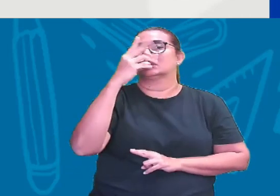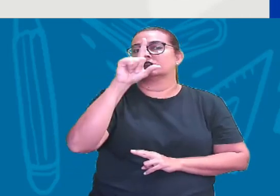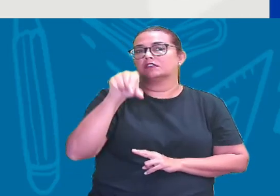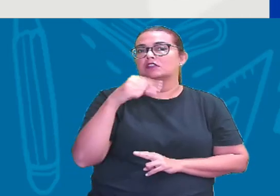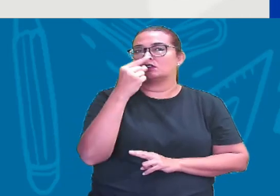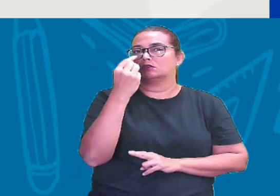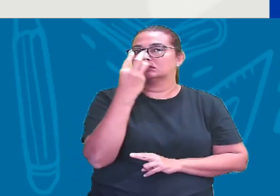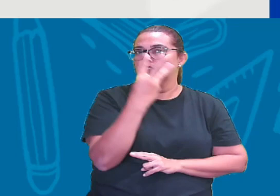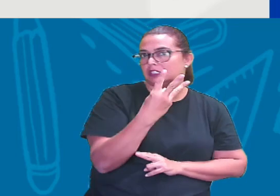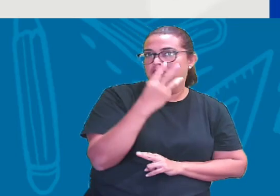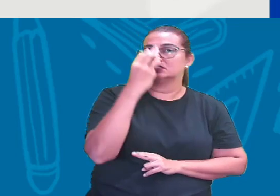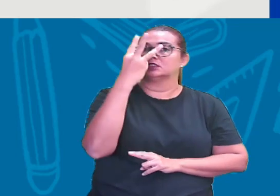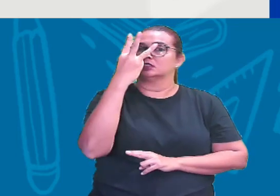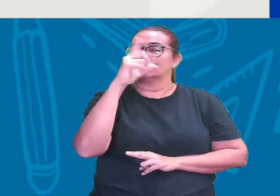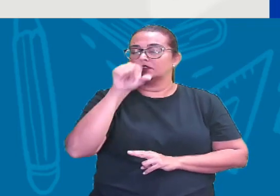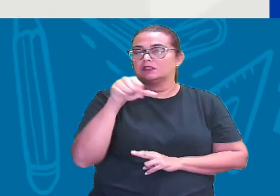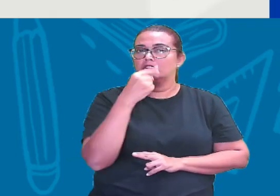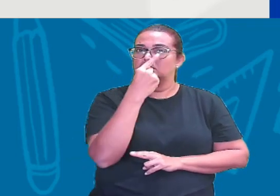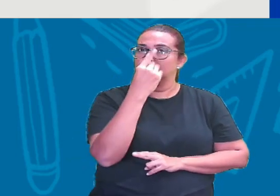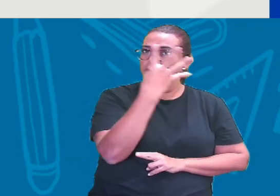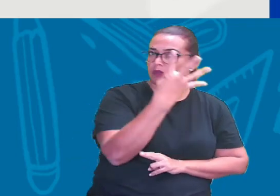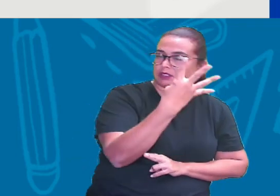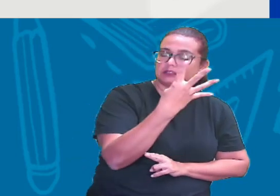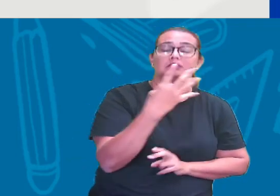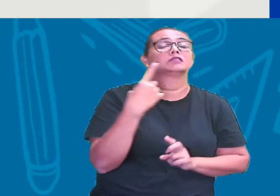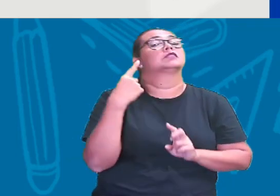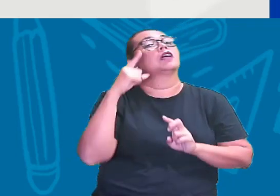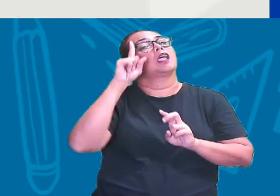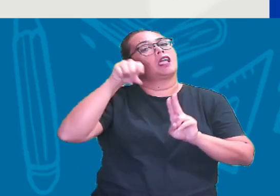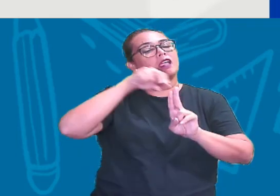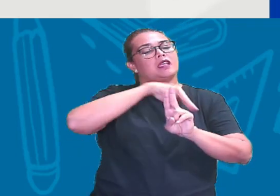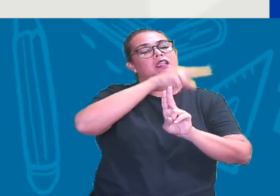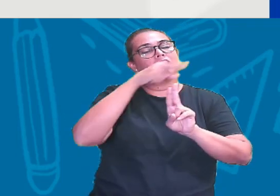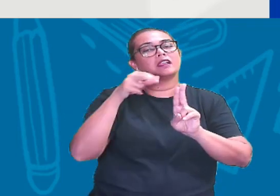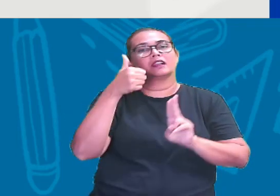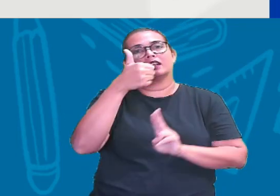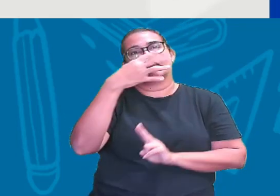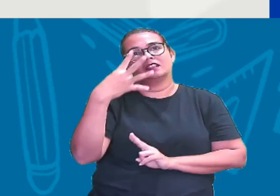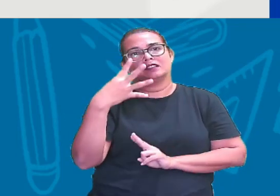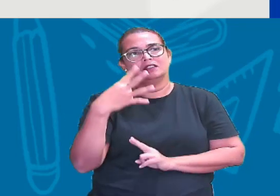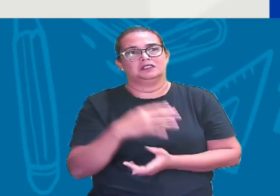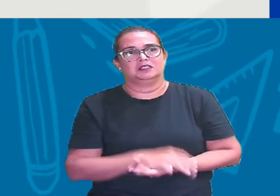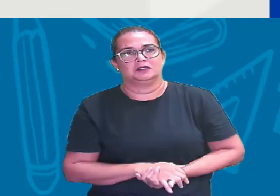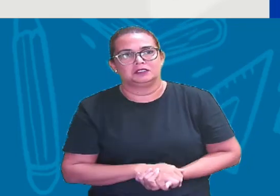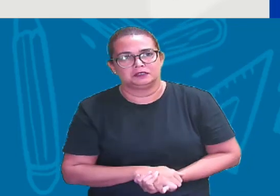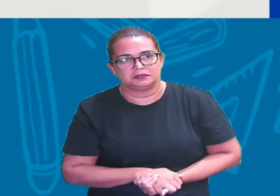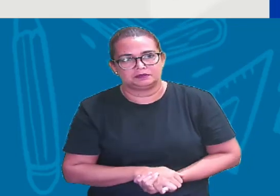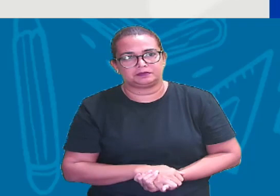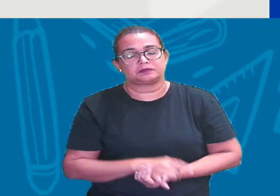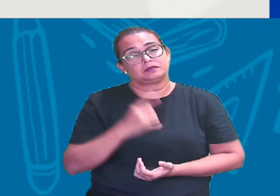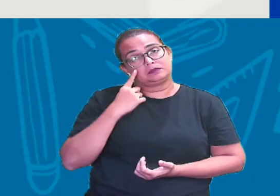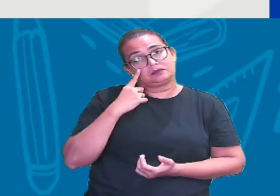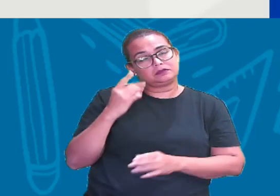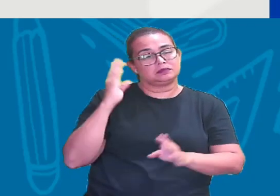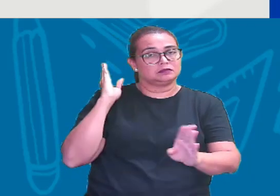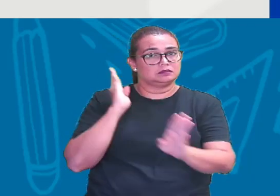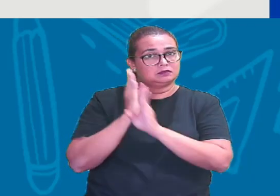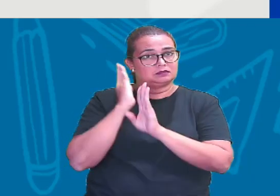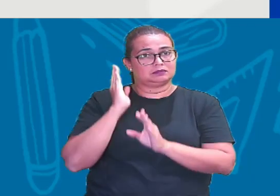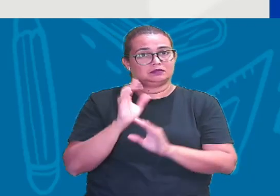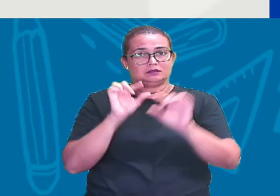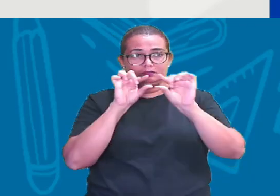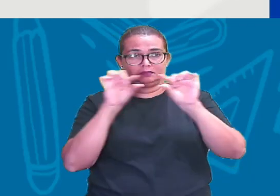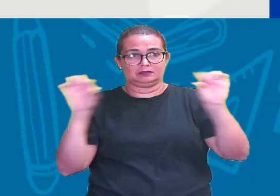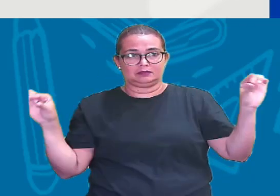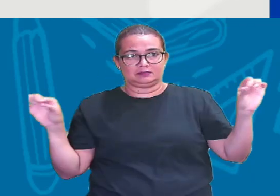3,14 Que é o nosso 3,14 Que é o nosso pi Então olha ele aí Em nosso